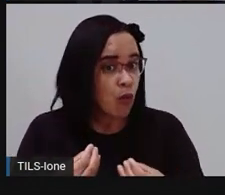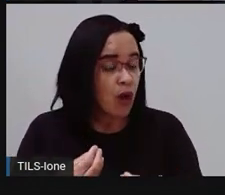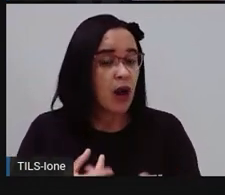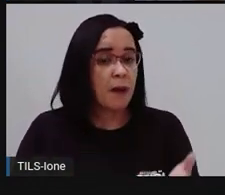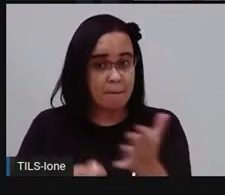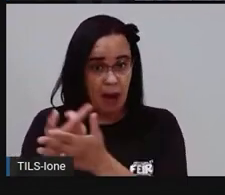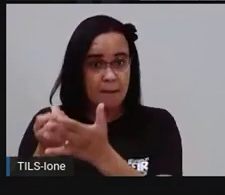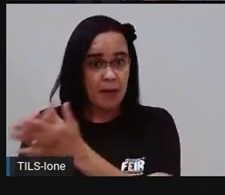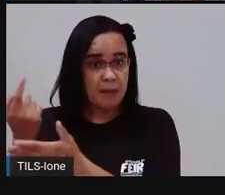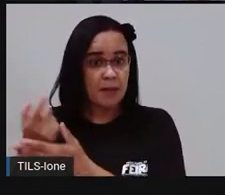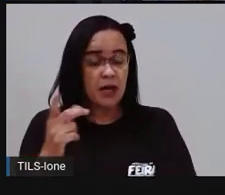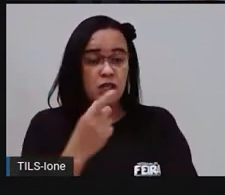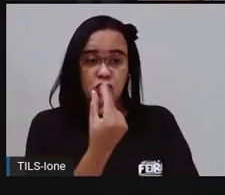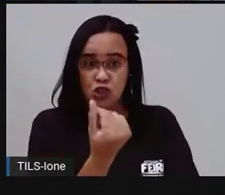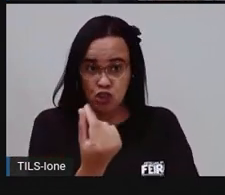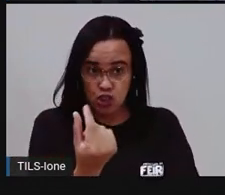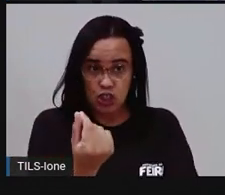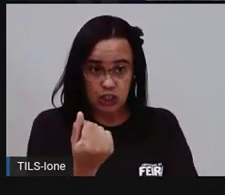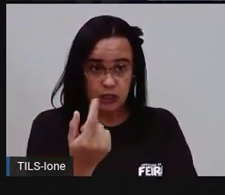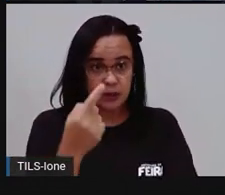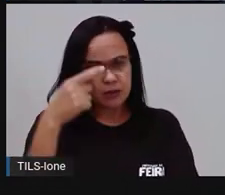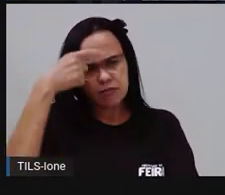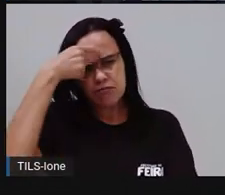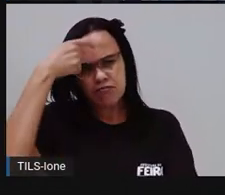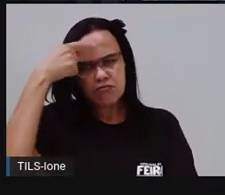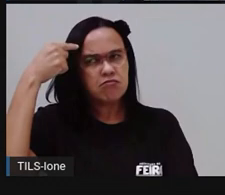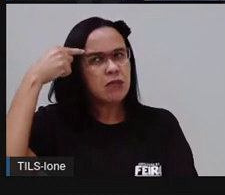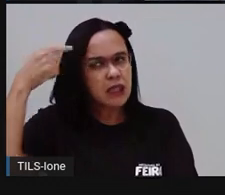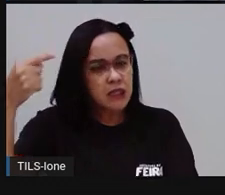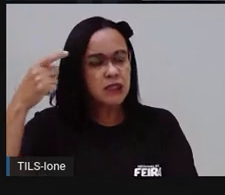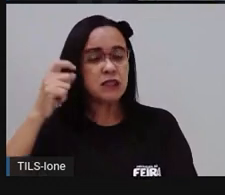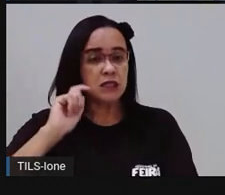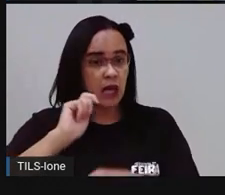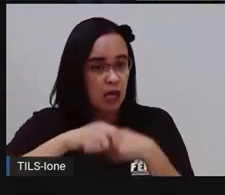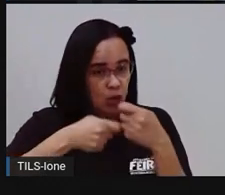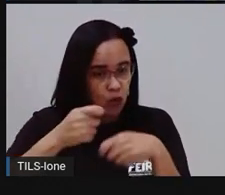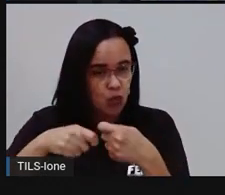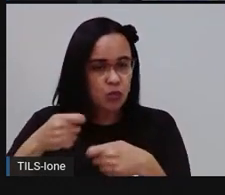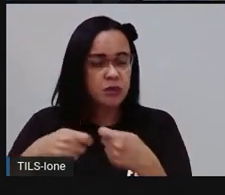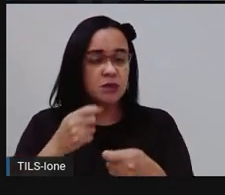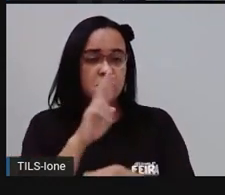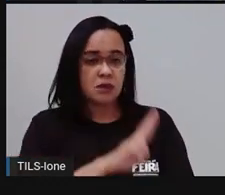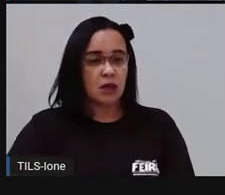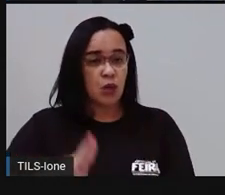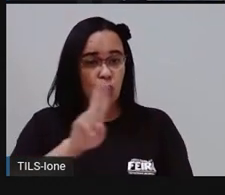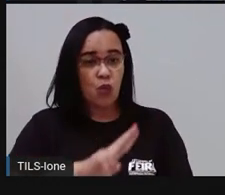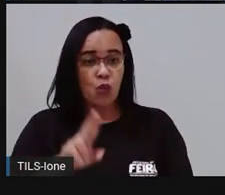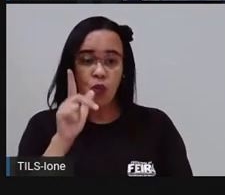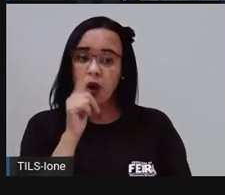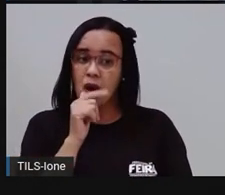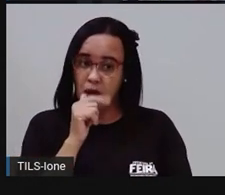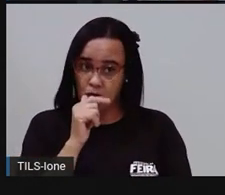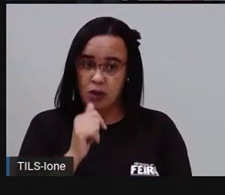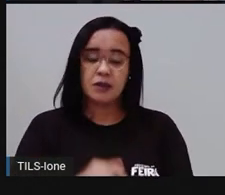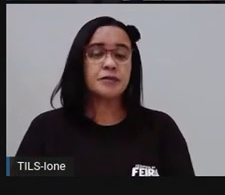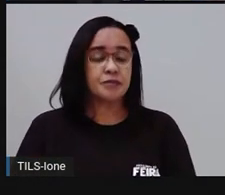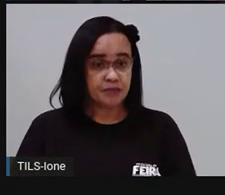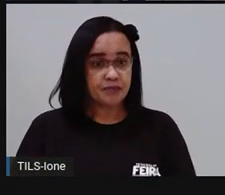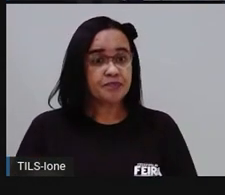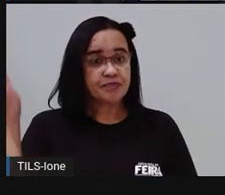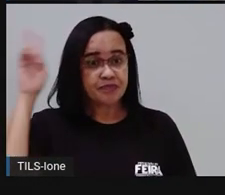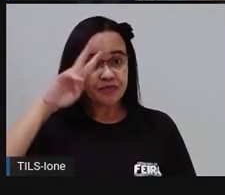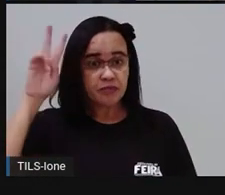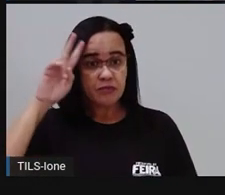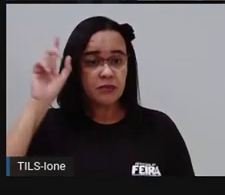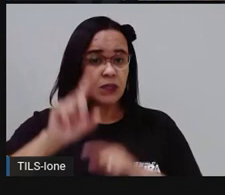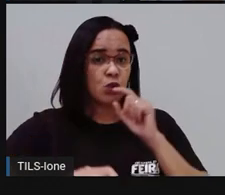Então a gente tem que ter essa consciência de economizar a água que nós utilizamos, tá certo? E aí, lembrando que a